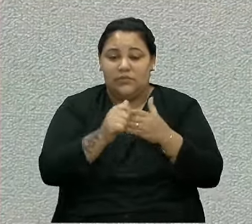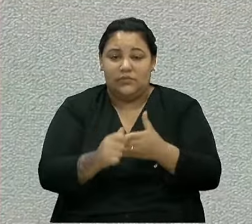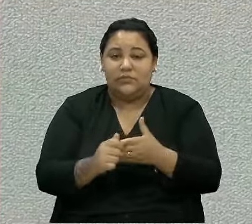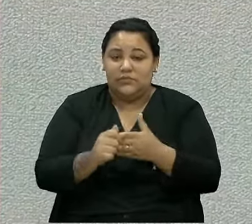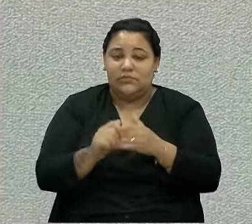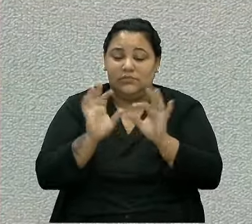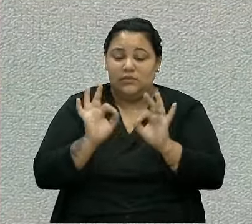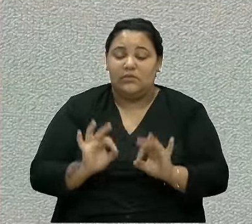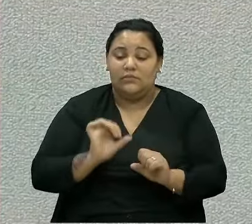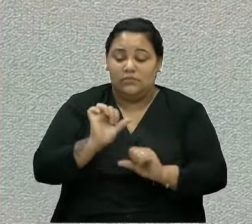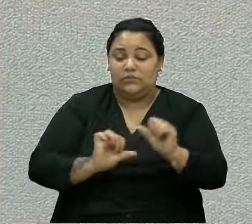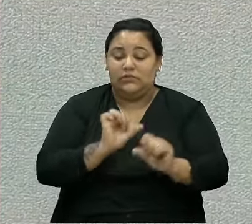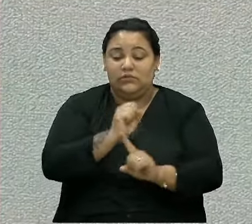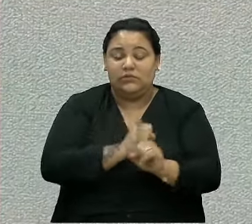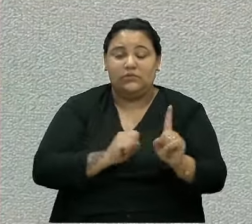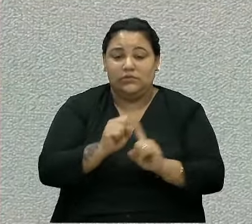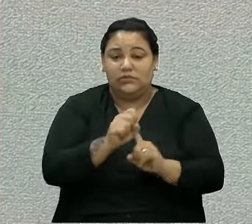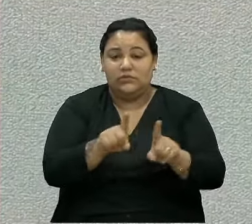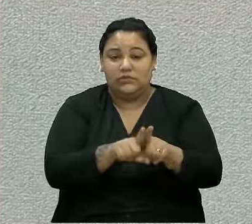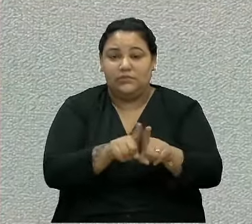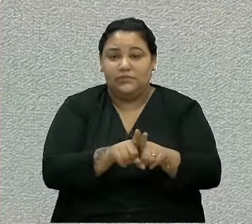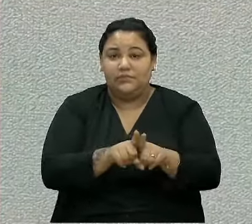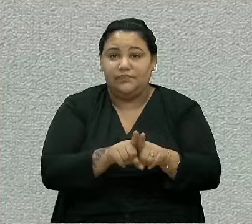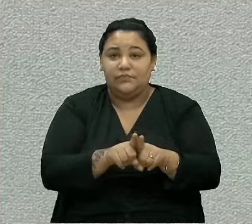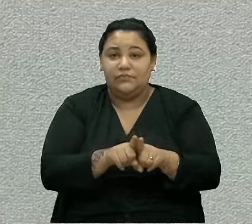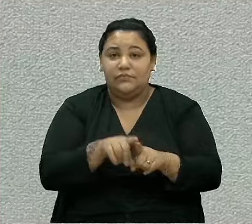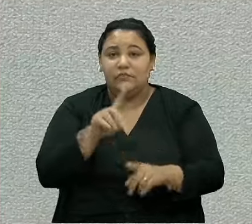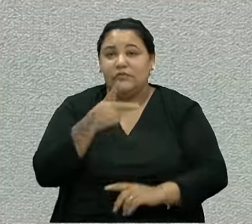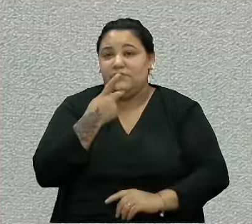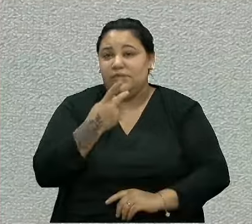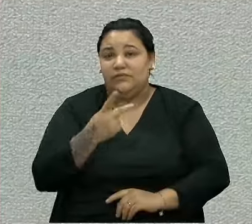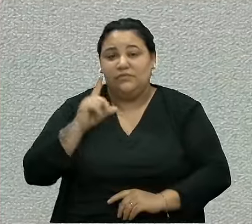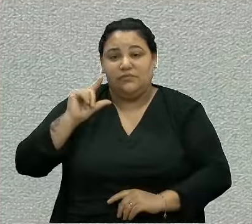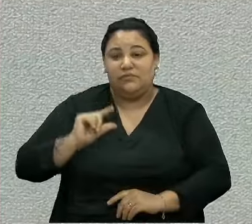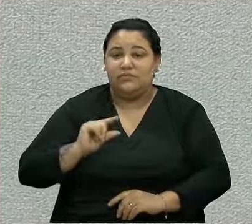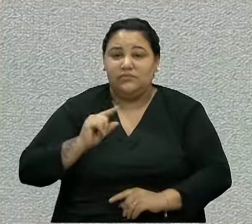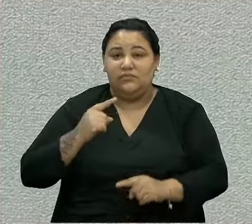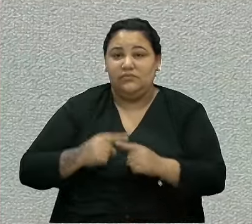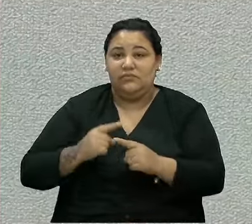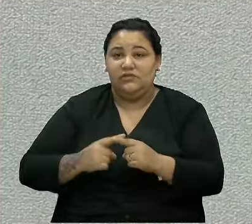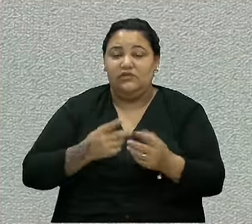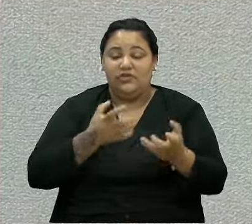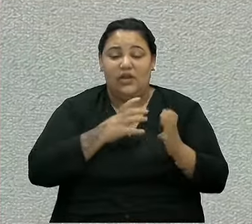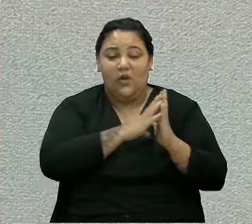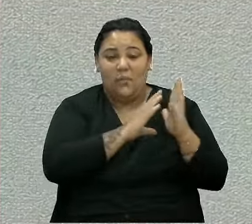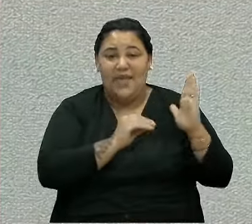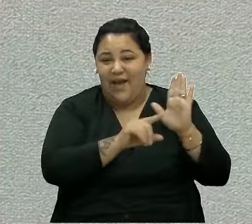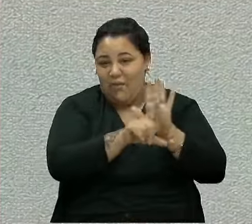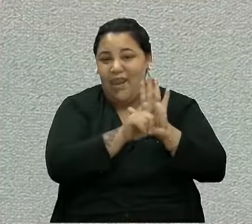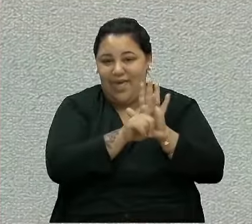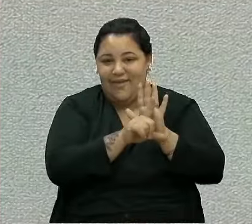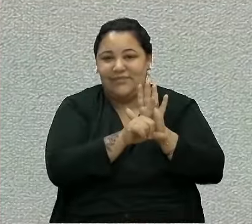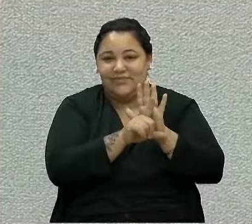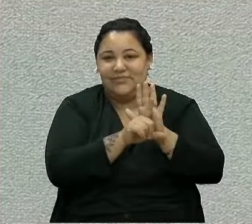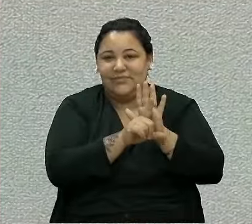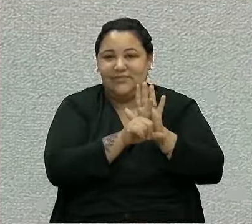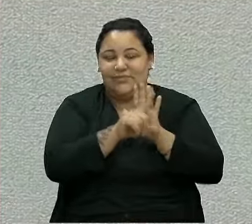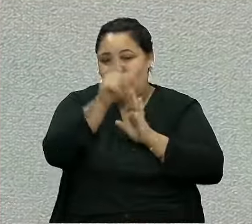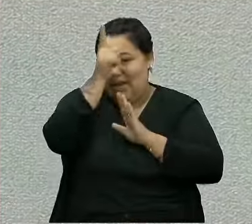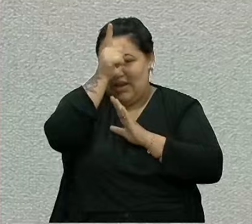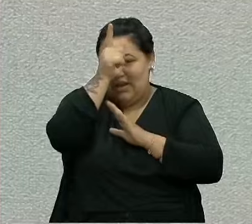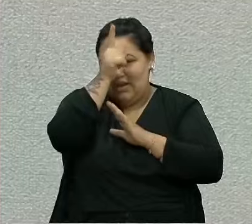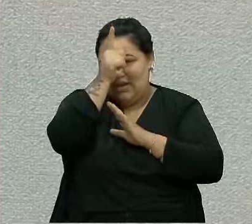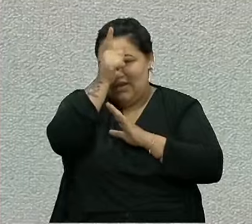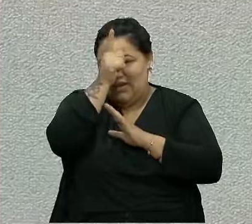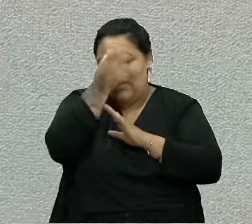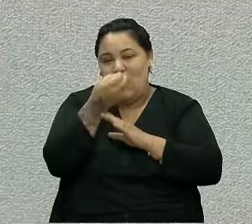mudanças sociais também. A gente fala em redução, se a gente quer copiar, vamos dizer, uma legislação alemã, uma legislação